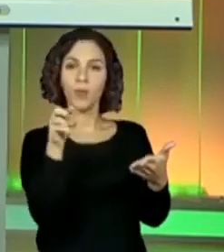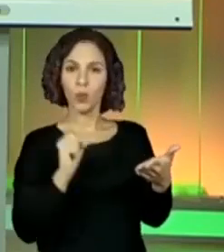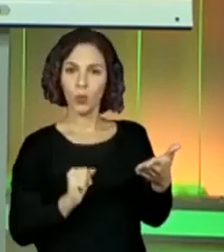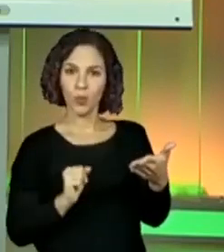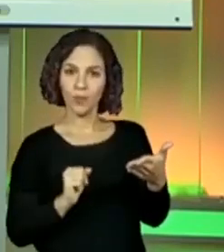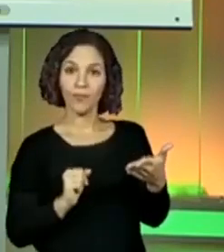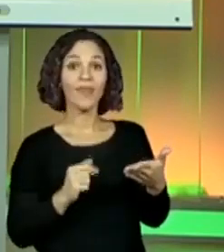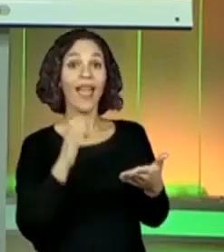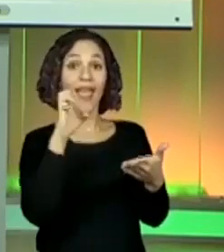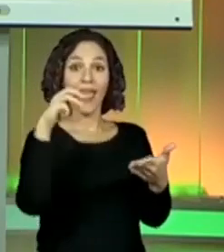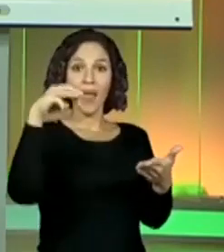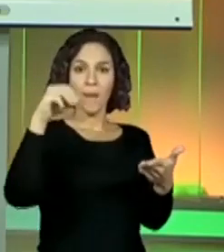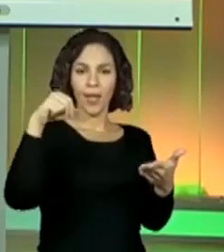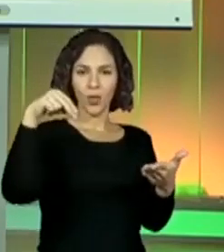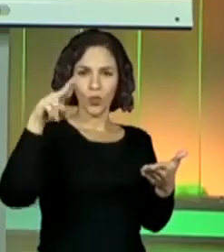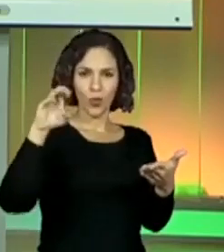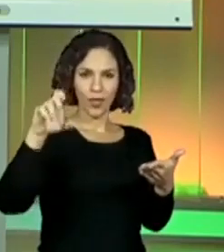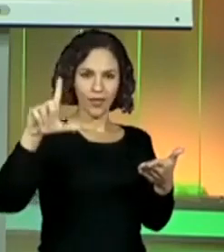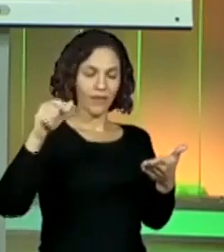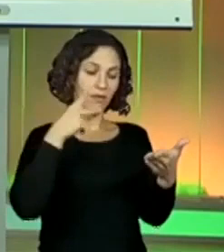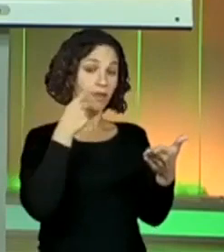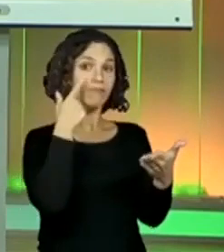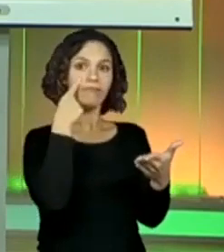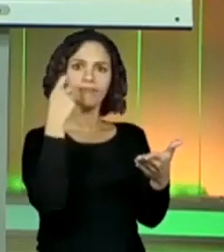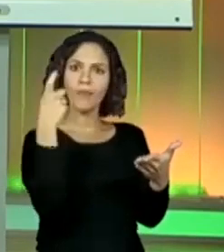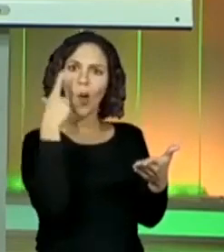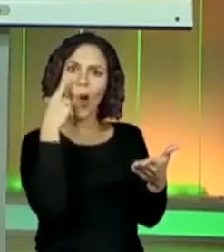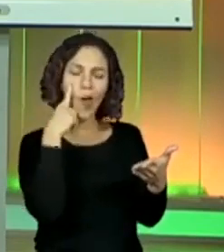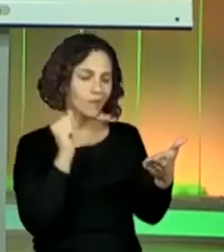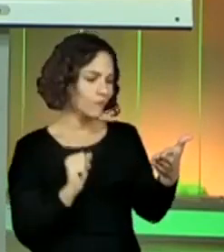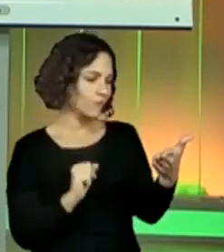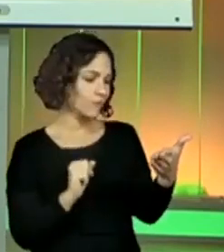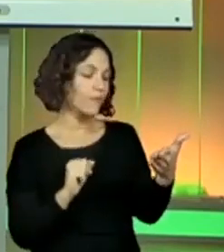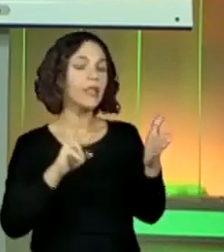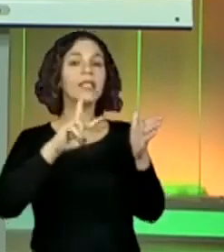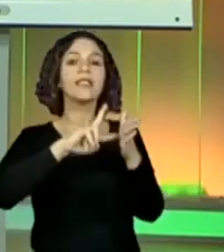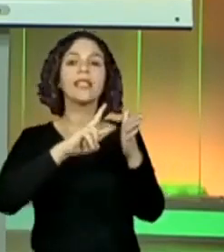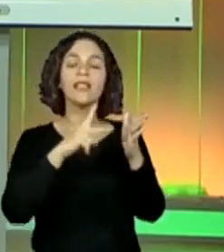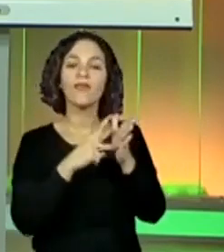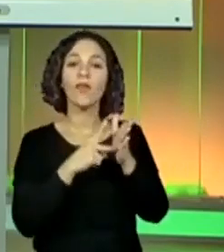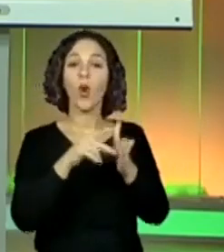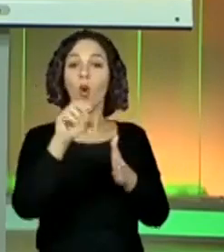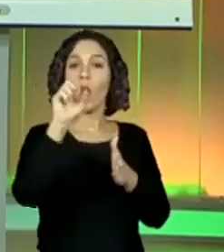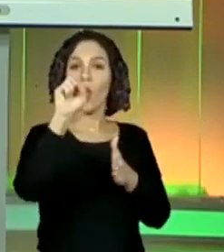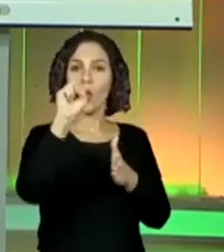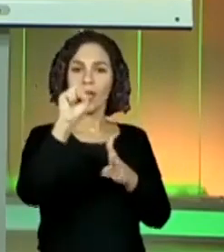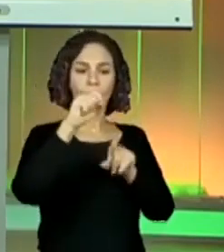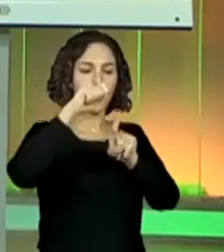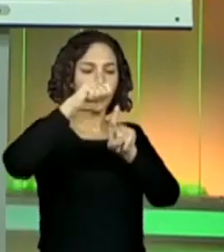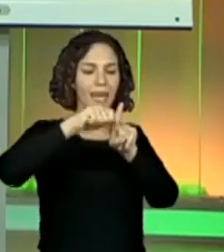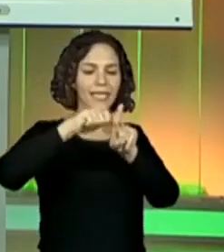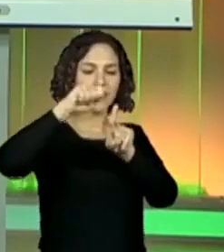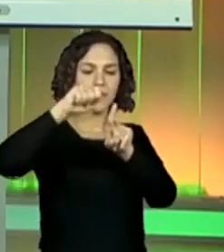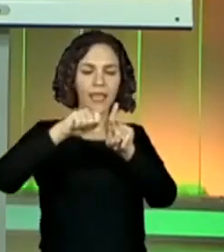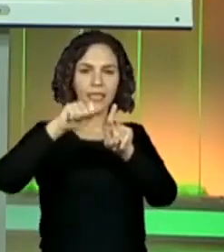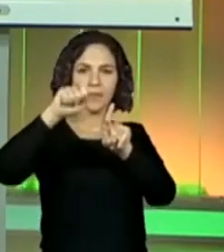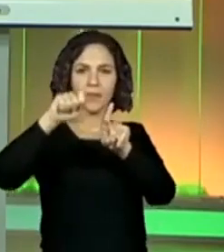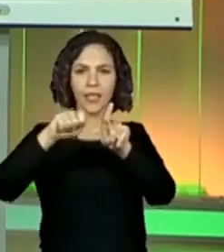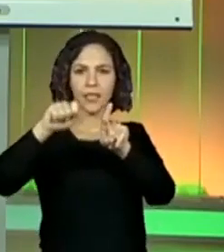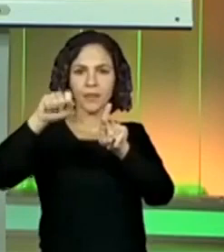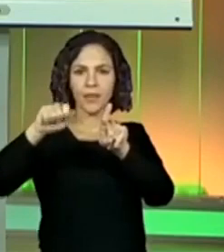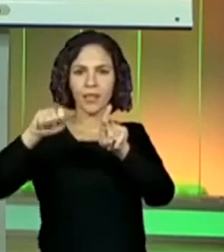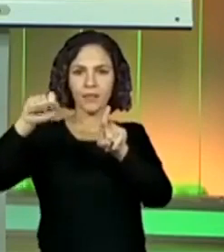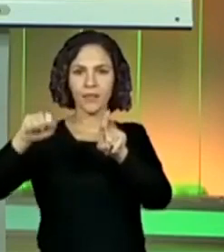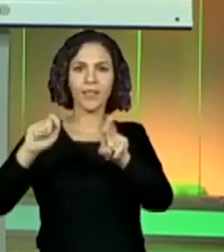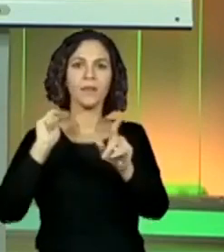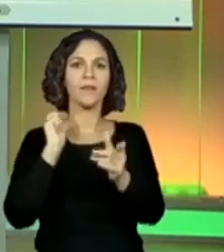Emanuela falou uma coisa muito interessante. Ela disse que significa que são oito meses de pagamento. Emanuela, eu vou